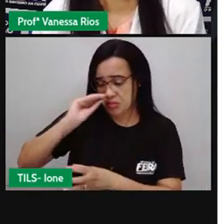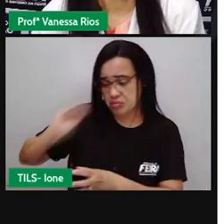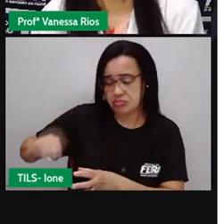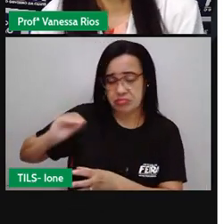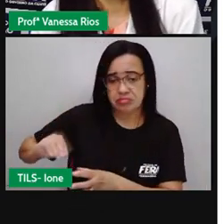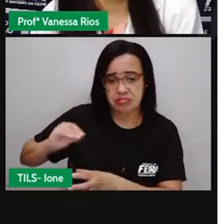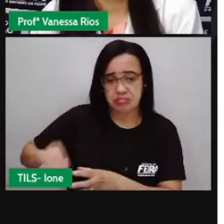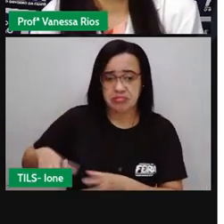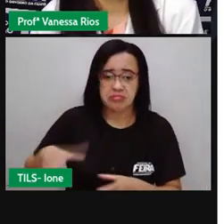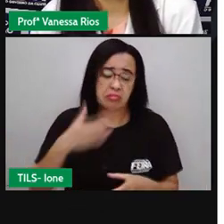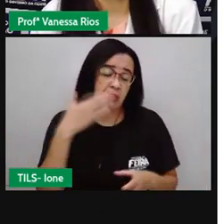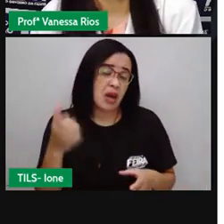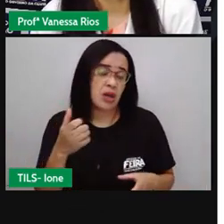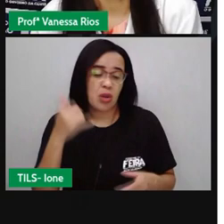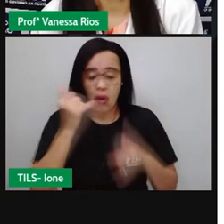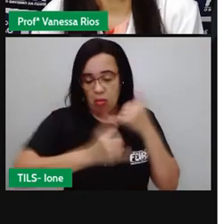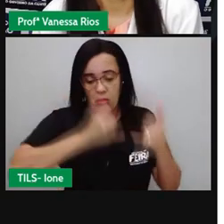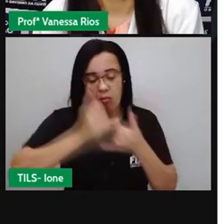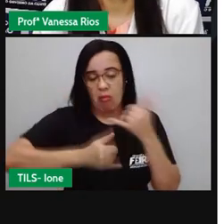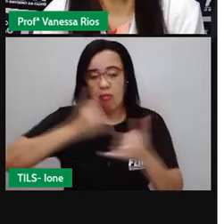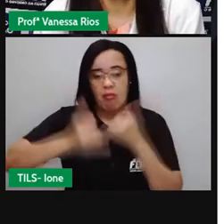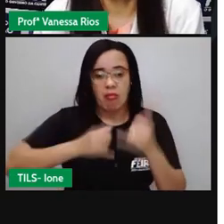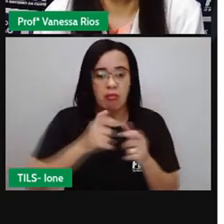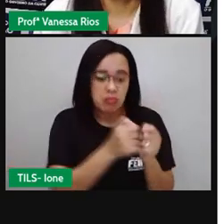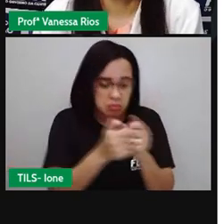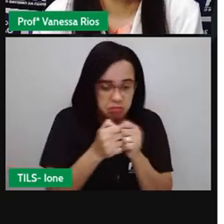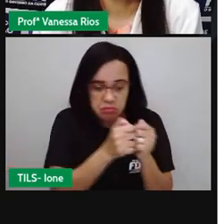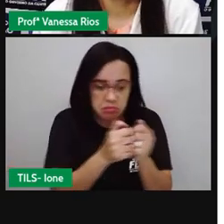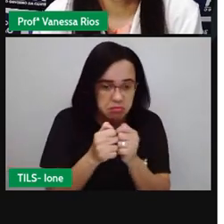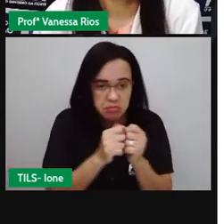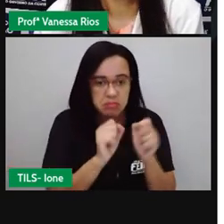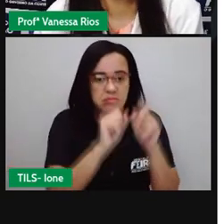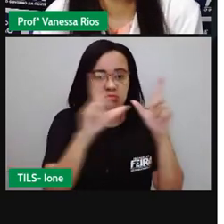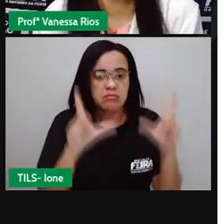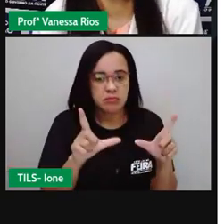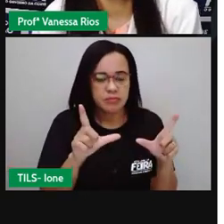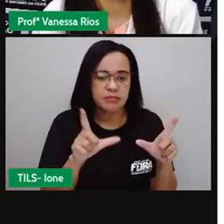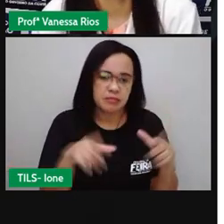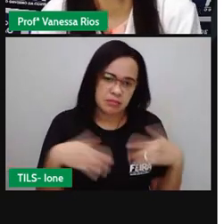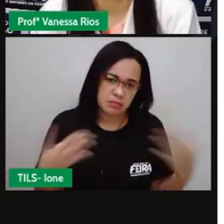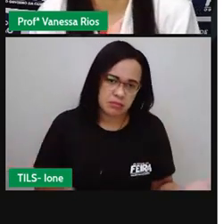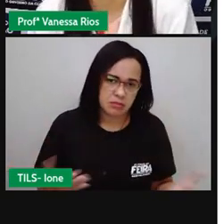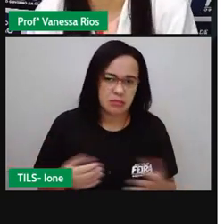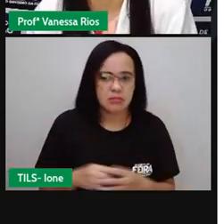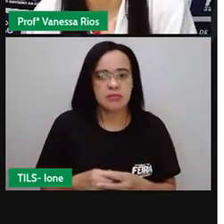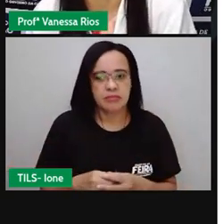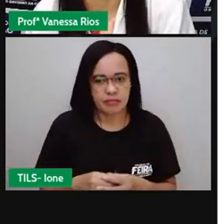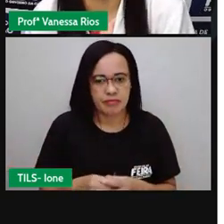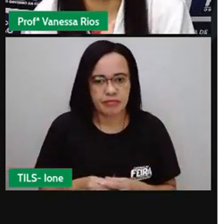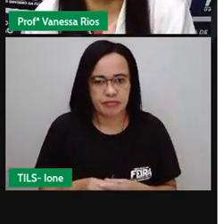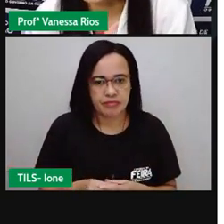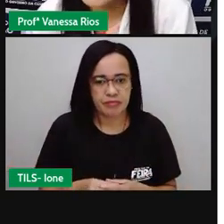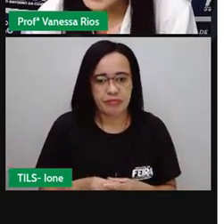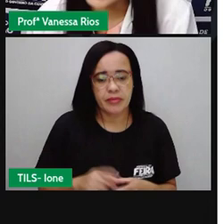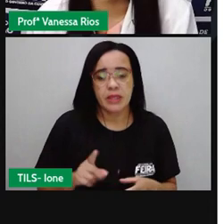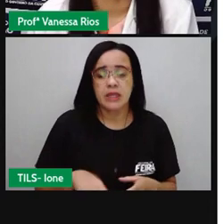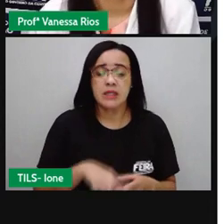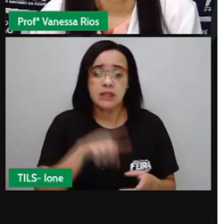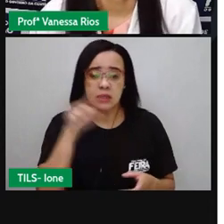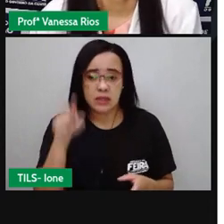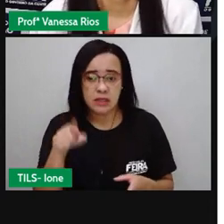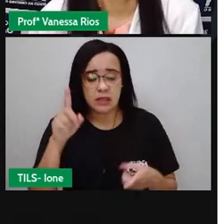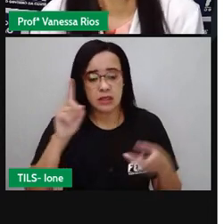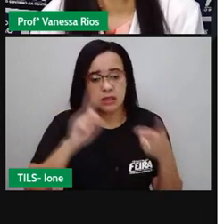nesse cartão que a gente observou aí na aula anterior né a gente observa o menino soltando pipa também